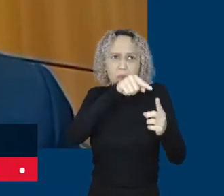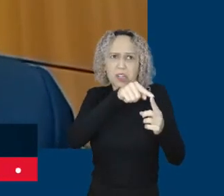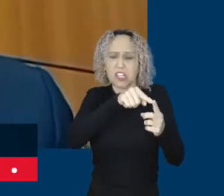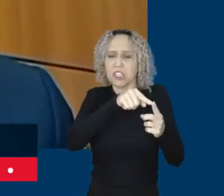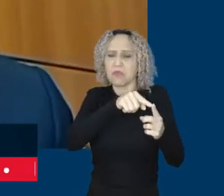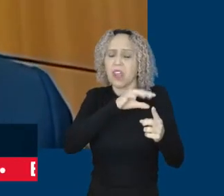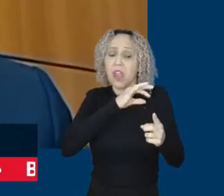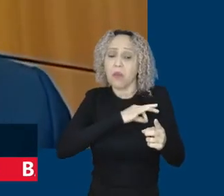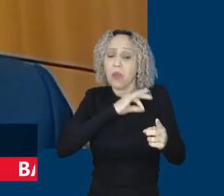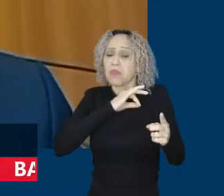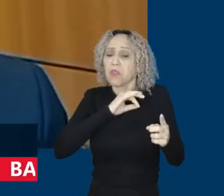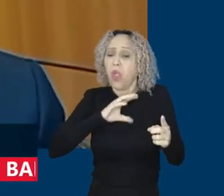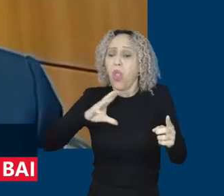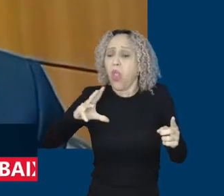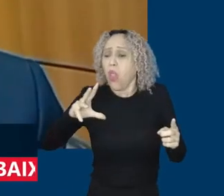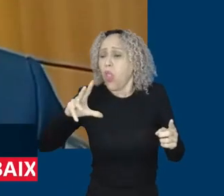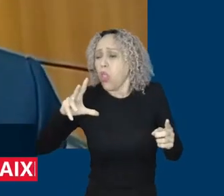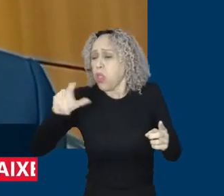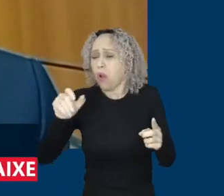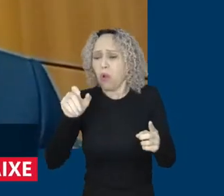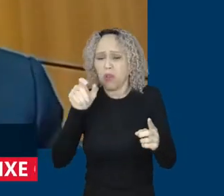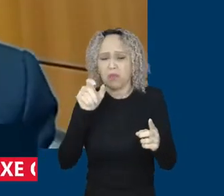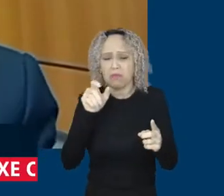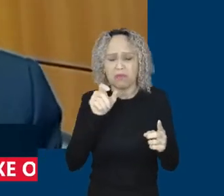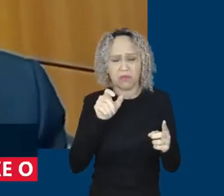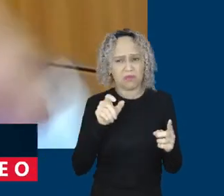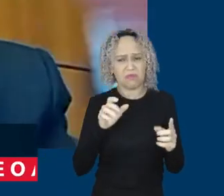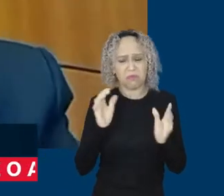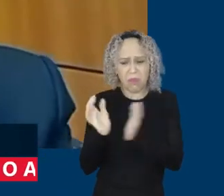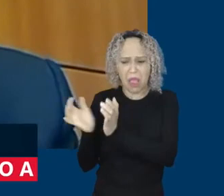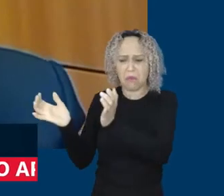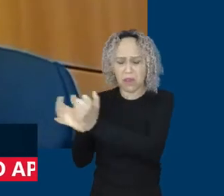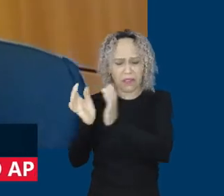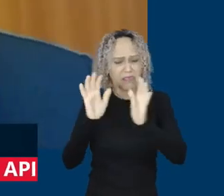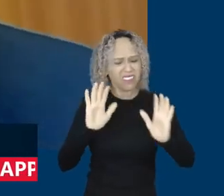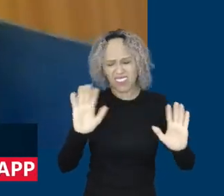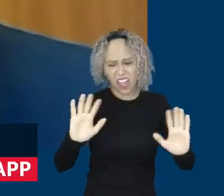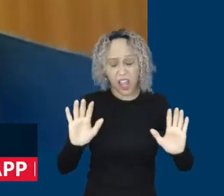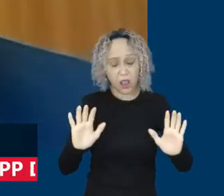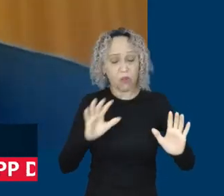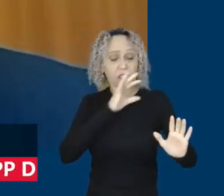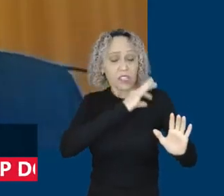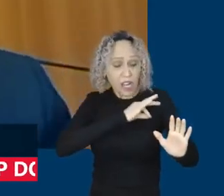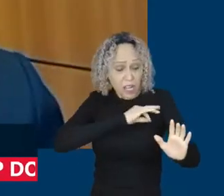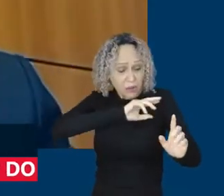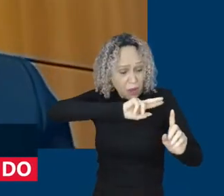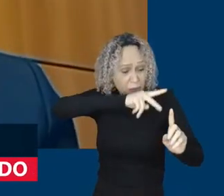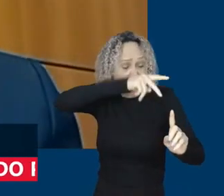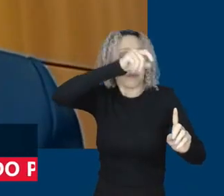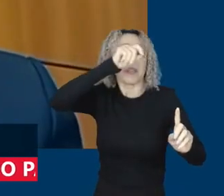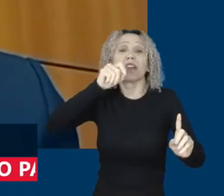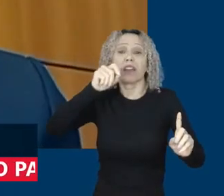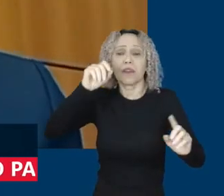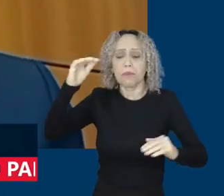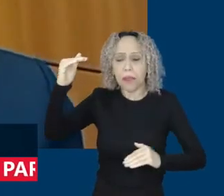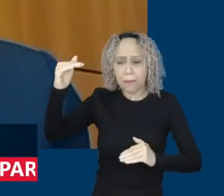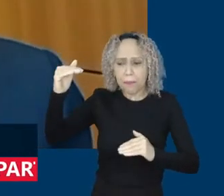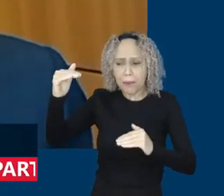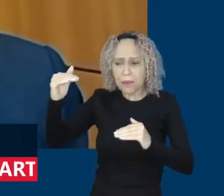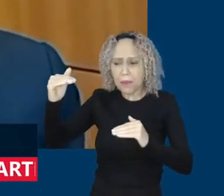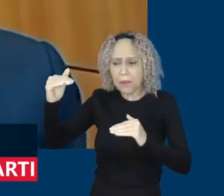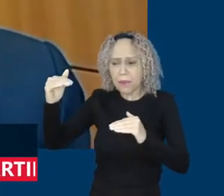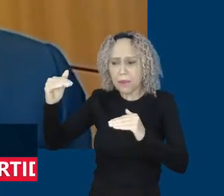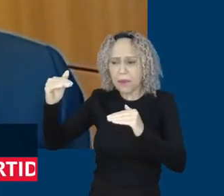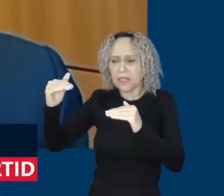é aumentar daqueles que ganham menos para se aproximar cada vez mais daqueles que ganham um salário maior. Então, isso